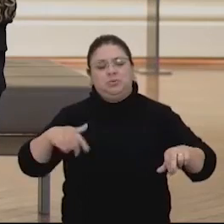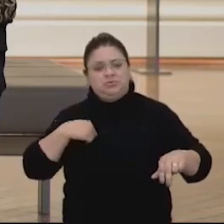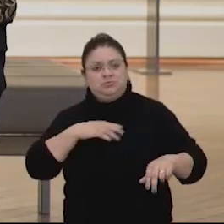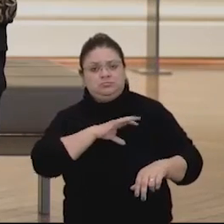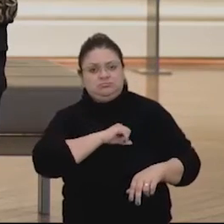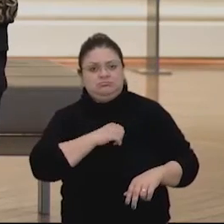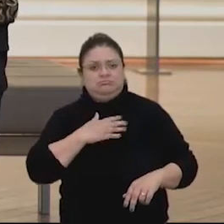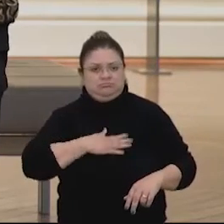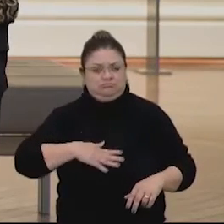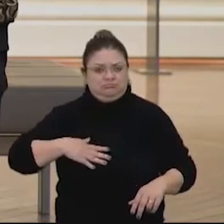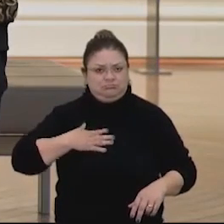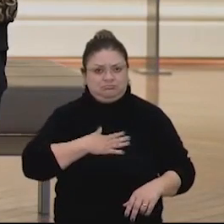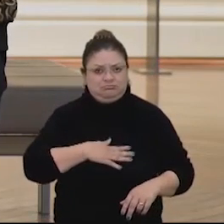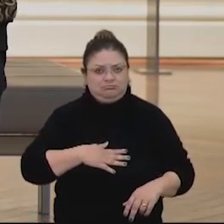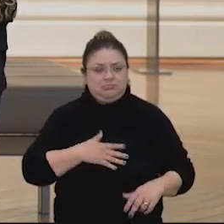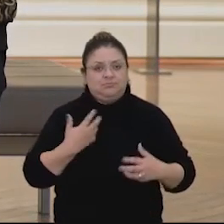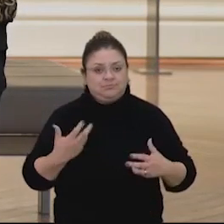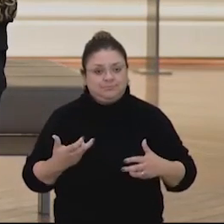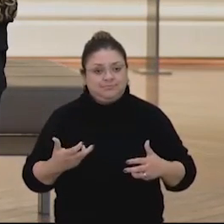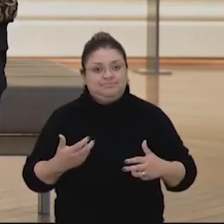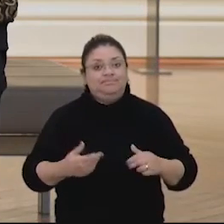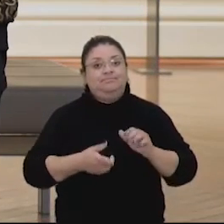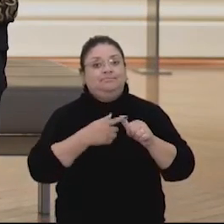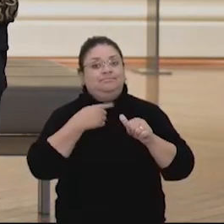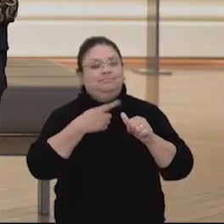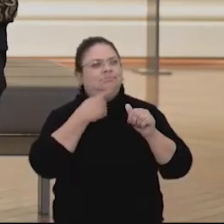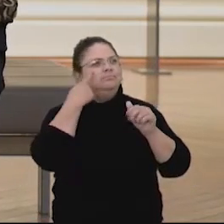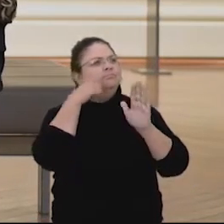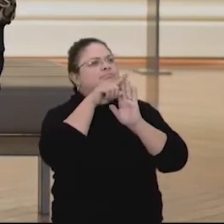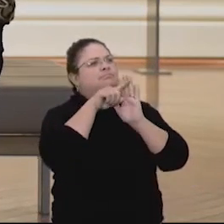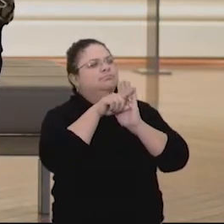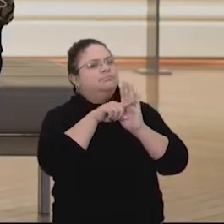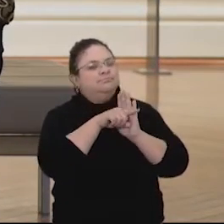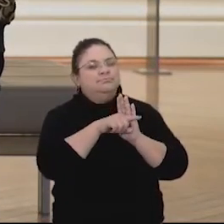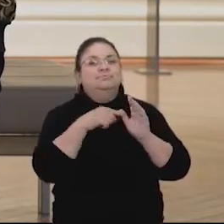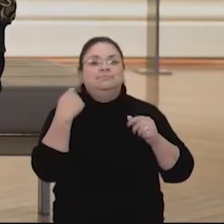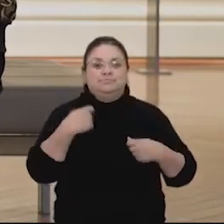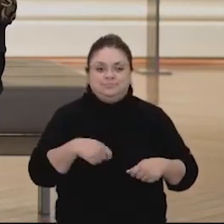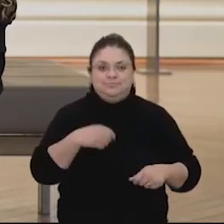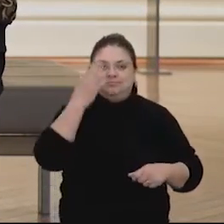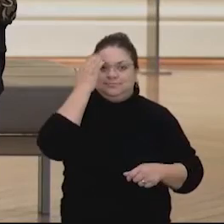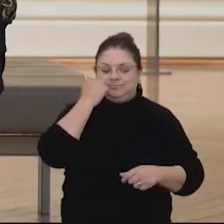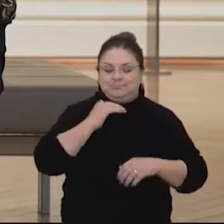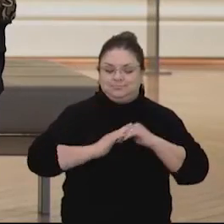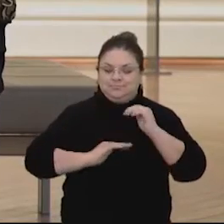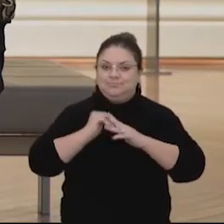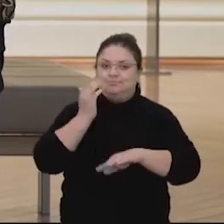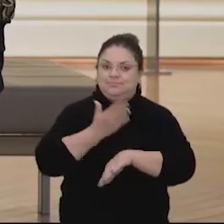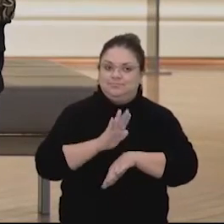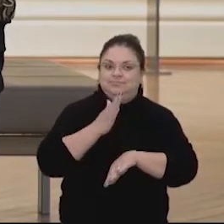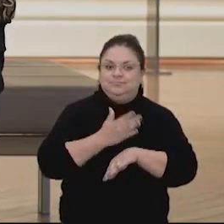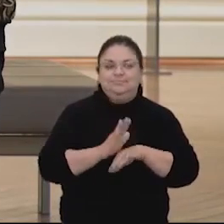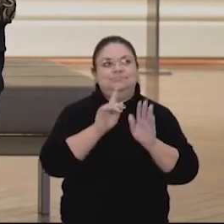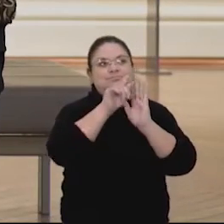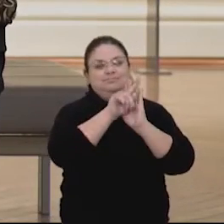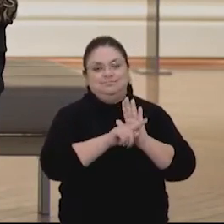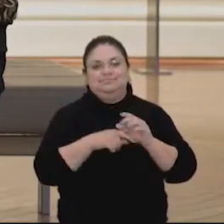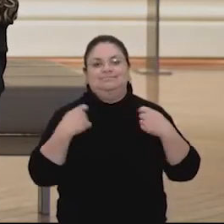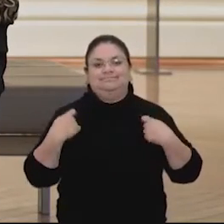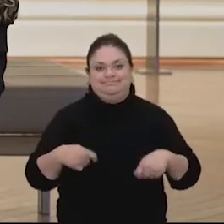imagem interpretativa. E tem também a questão, tanto nas duas questões. Saber da obra e ter a sua interpretação. Mesmo assim, você conhece